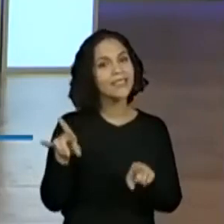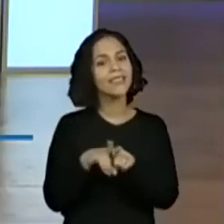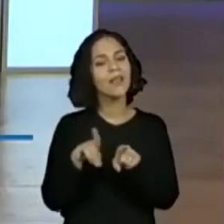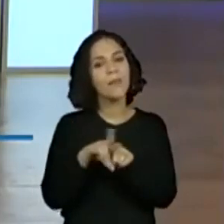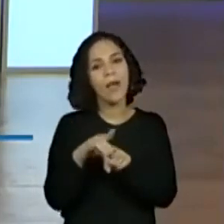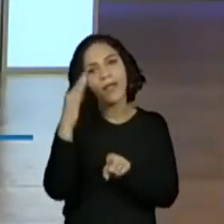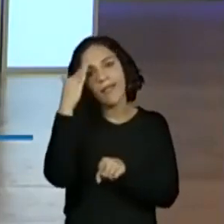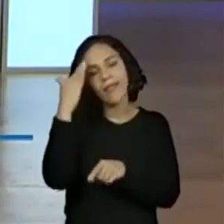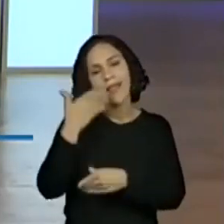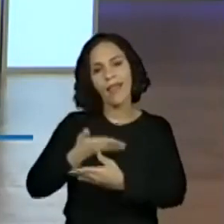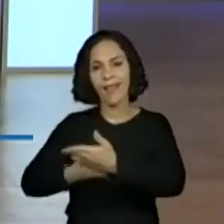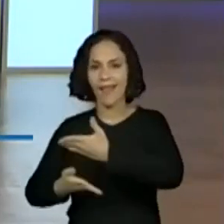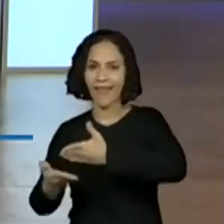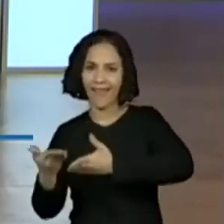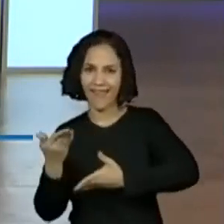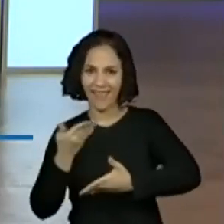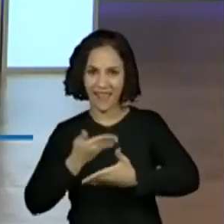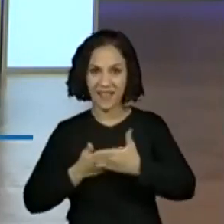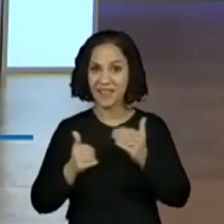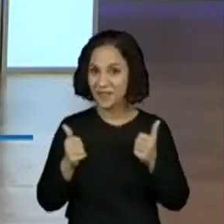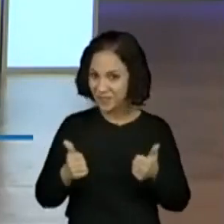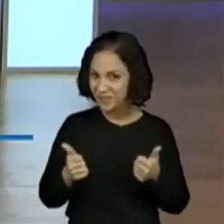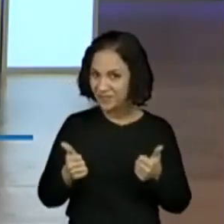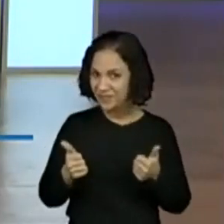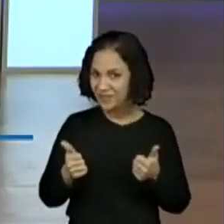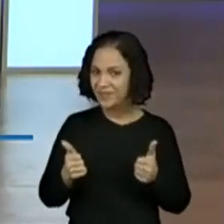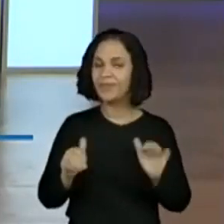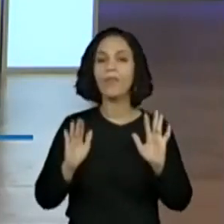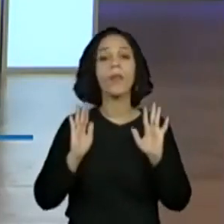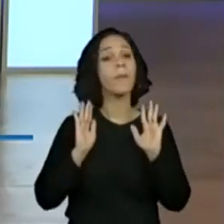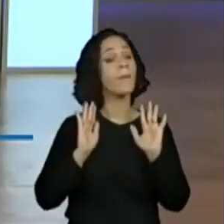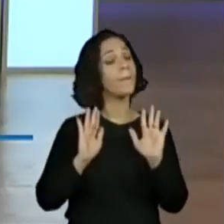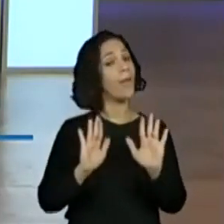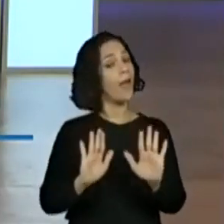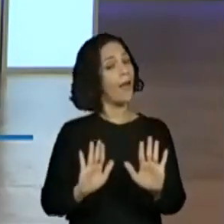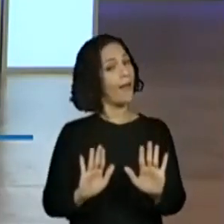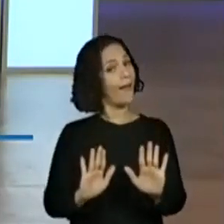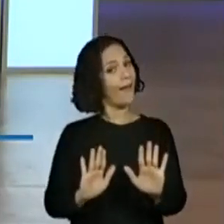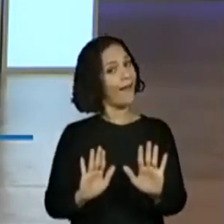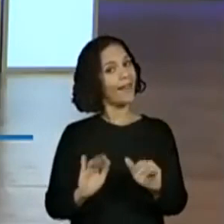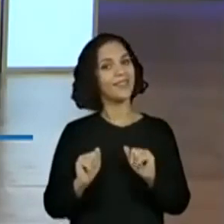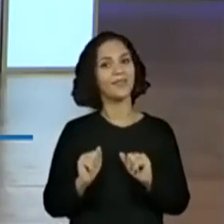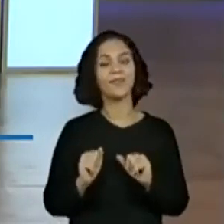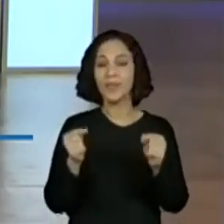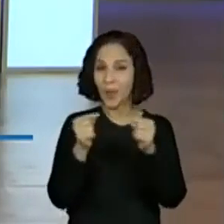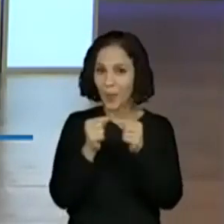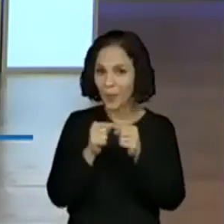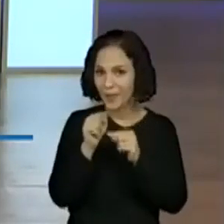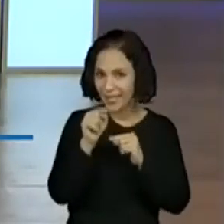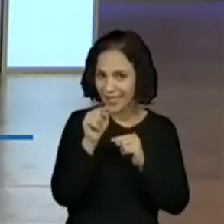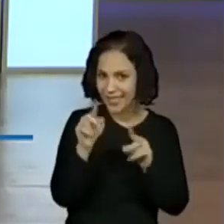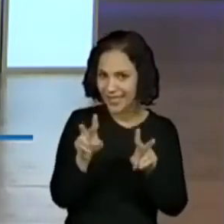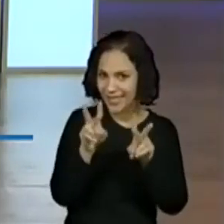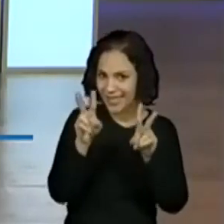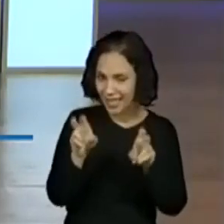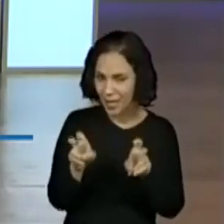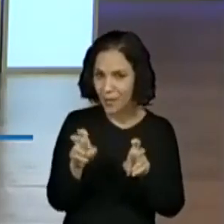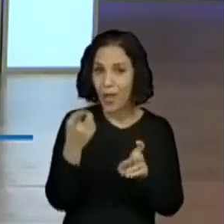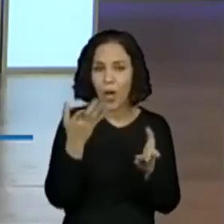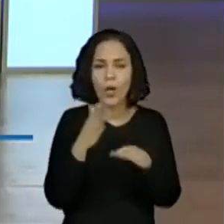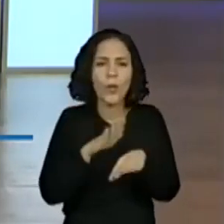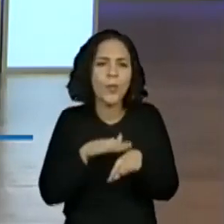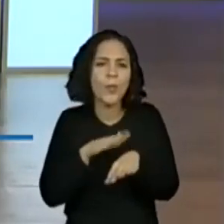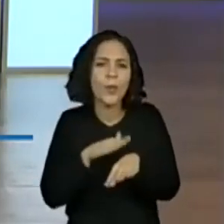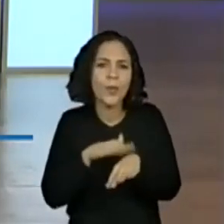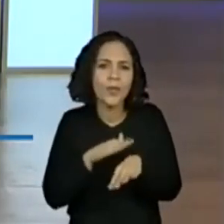interagirmos, certo? Mas, com relação a isso, tem um momentinho